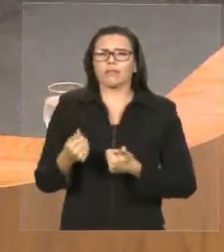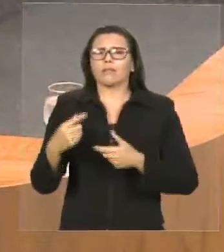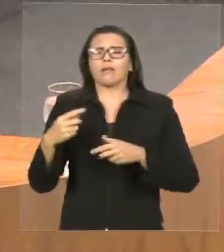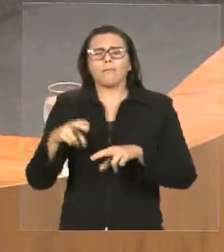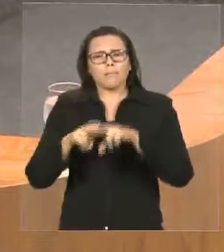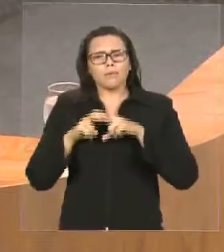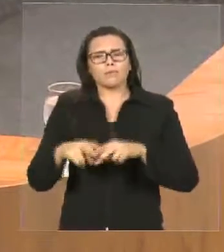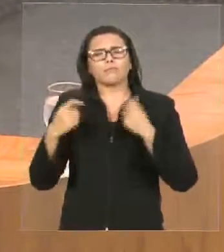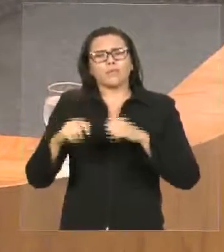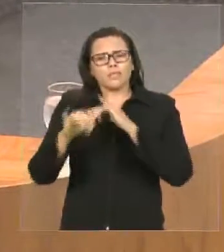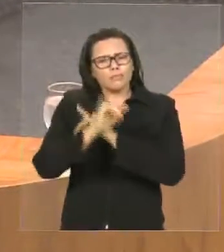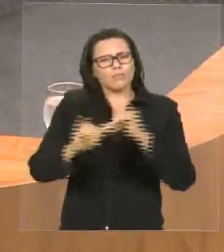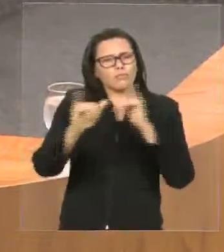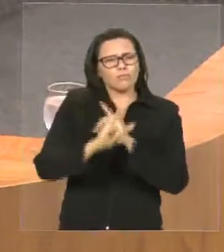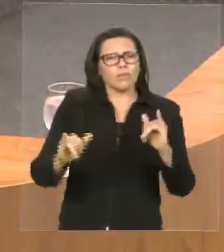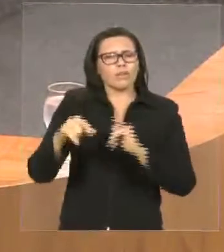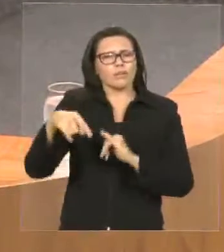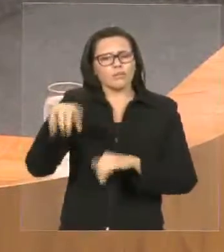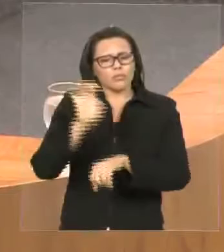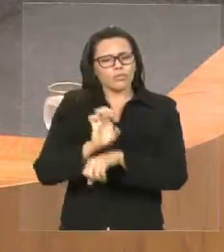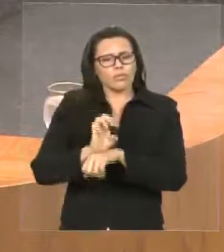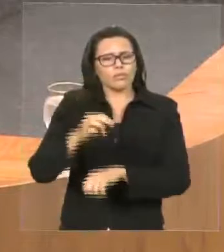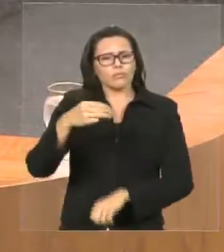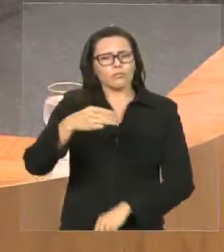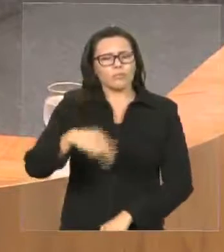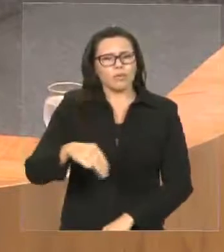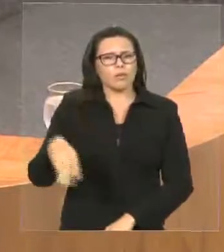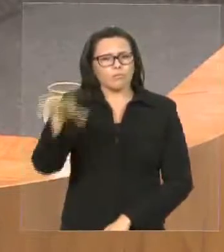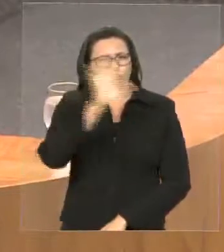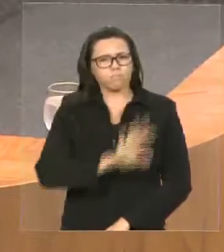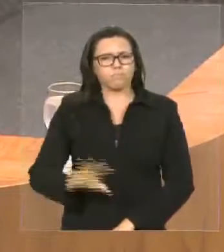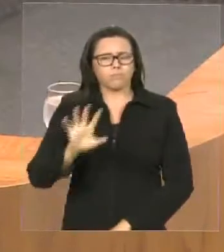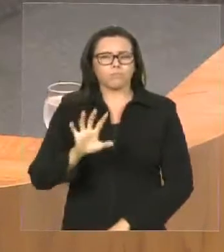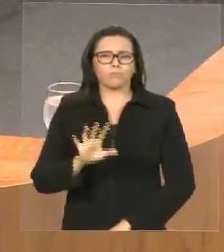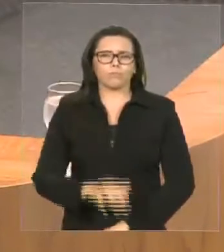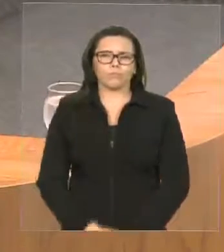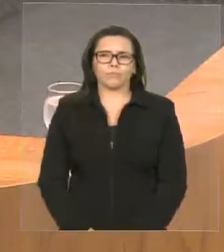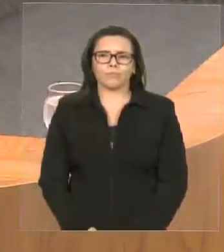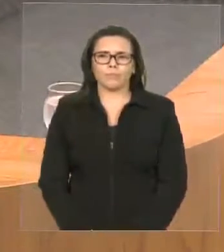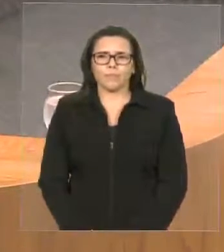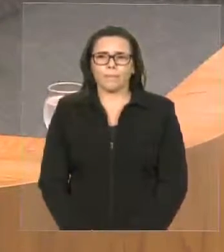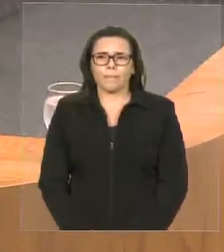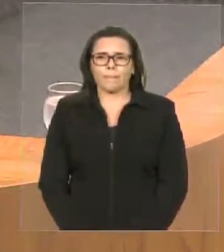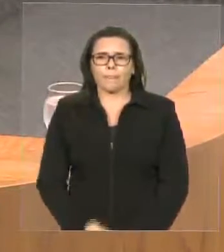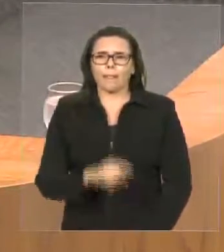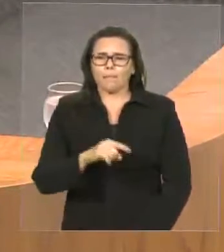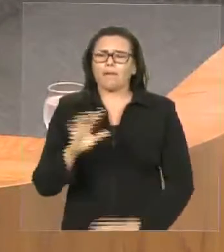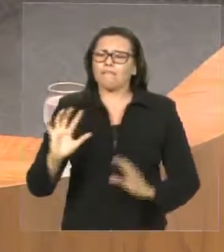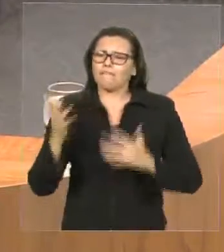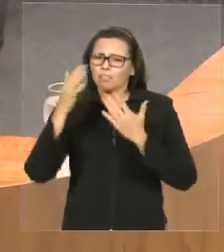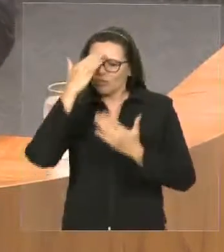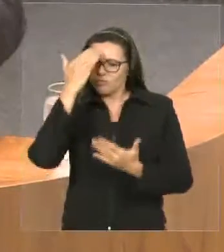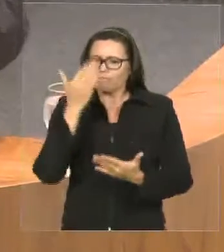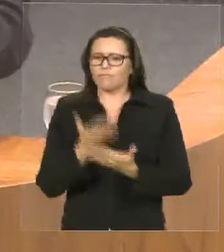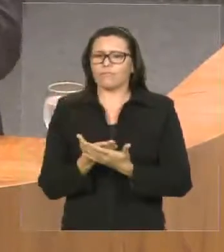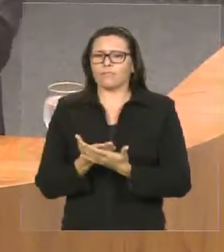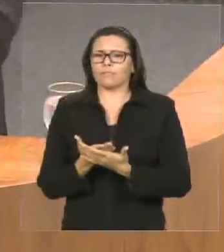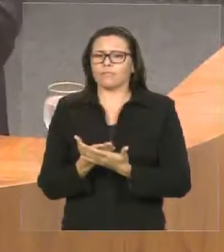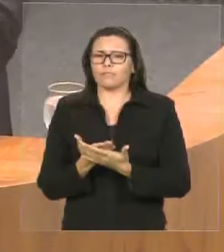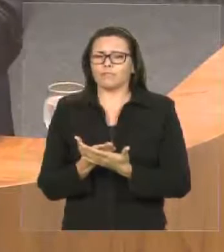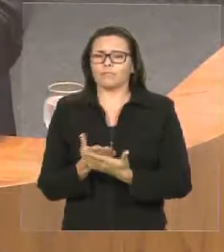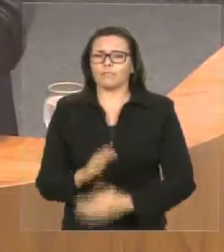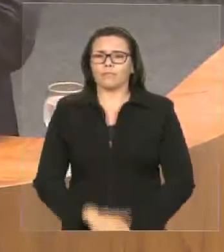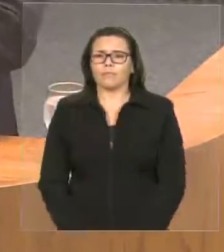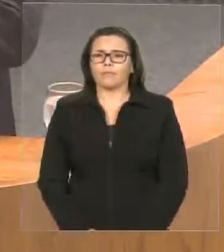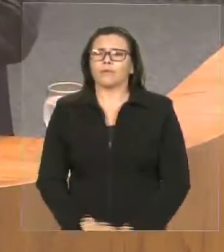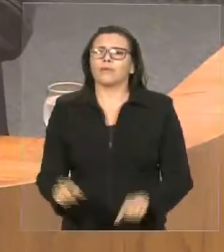e fazer presente, num momento de fé e devoção. E também quero trazer toda essa informação, além da informação da